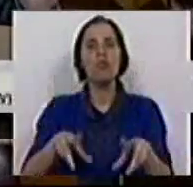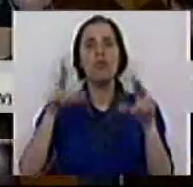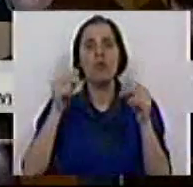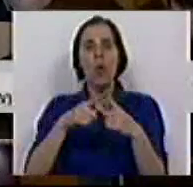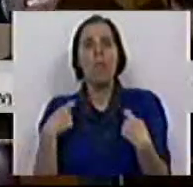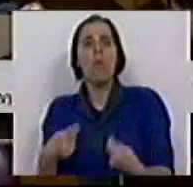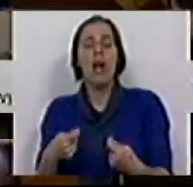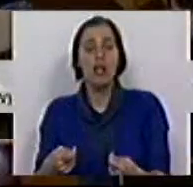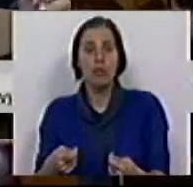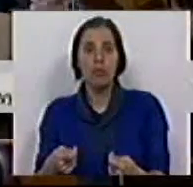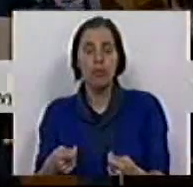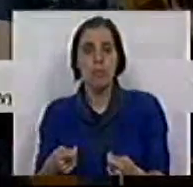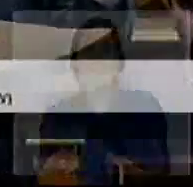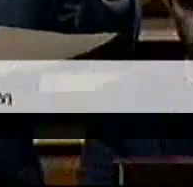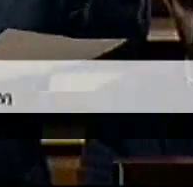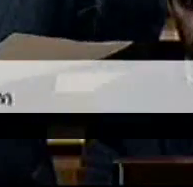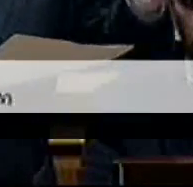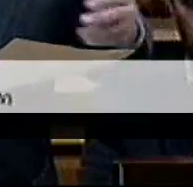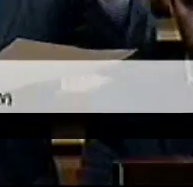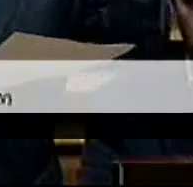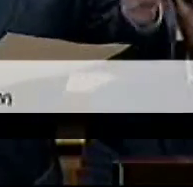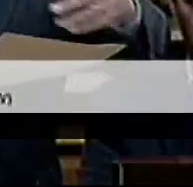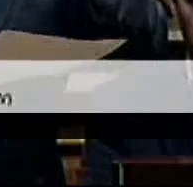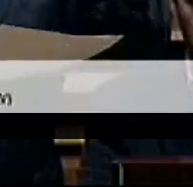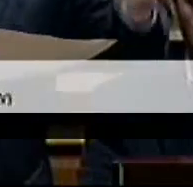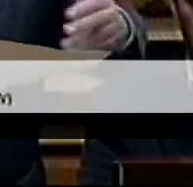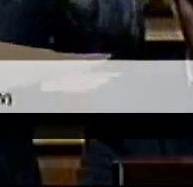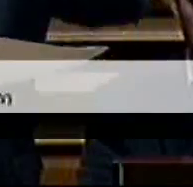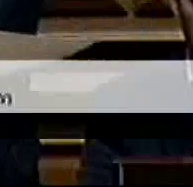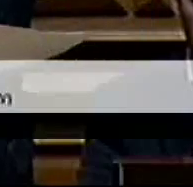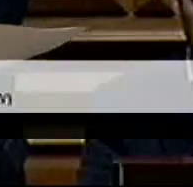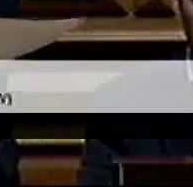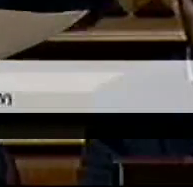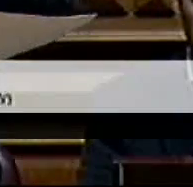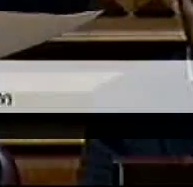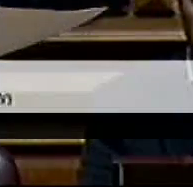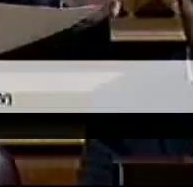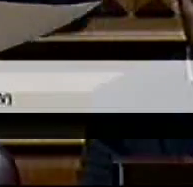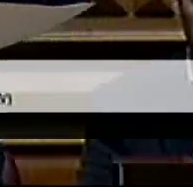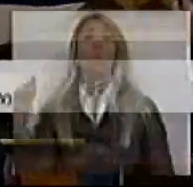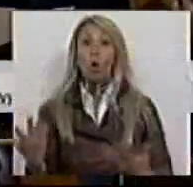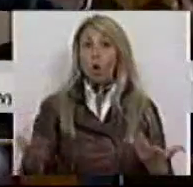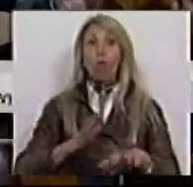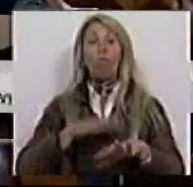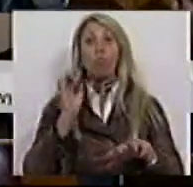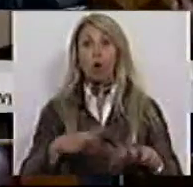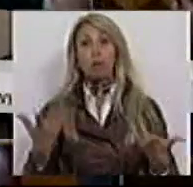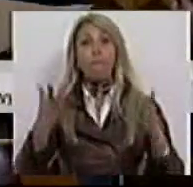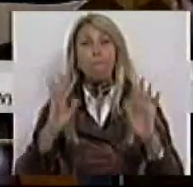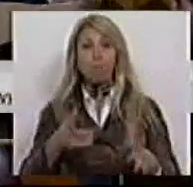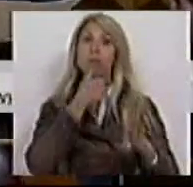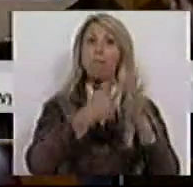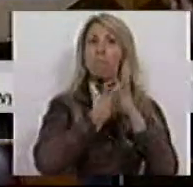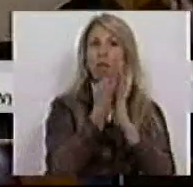como um gasto. Por isso, devem ser tomadas medidas, para que nenhum português deixe de estudar por falta de recursos,